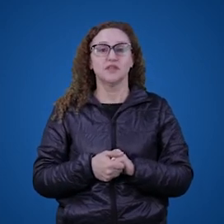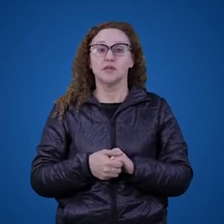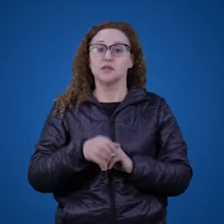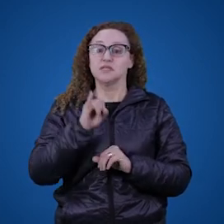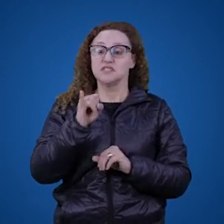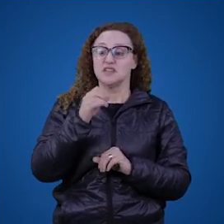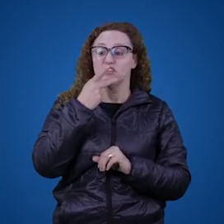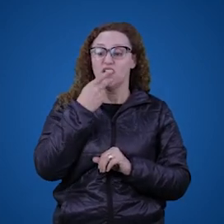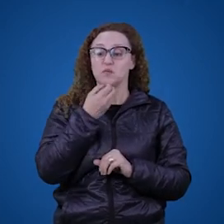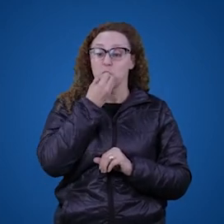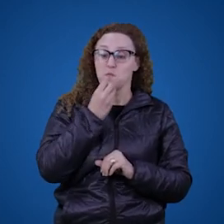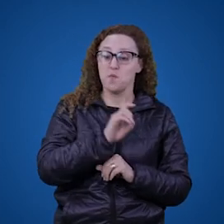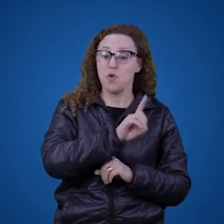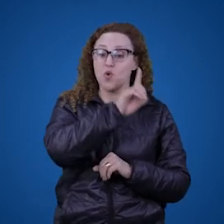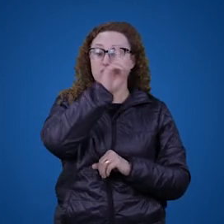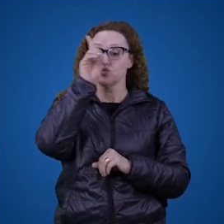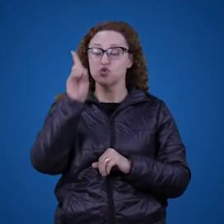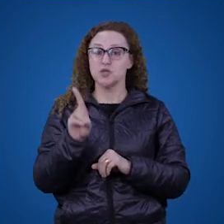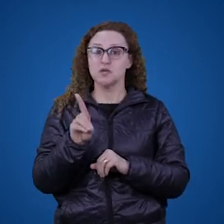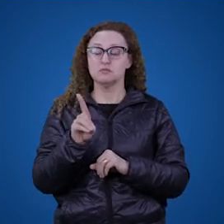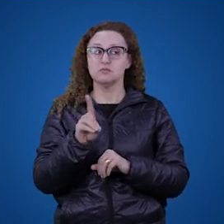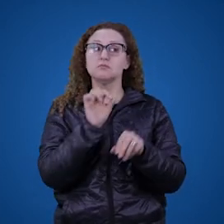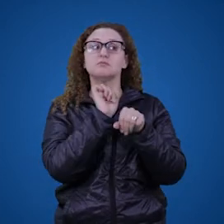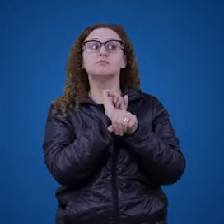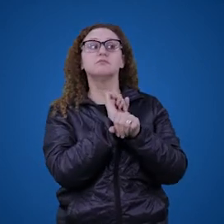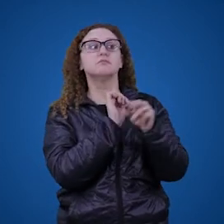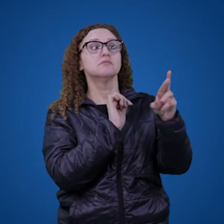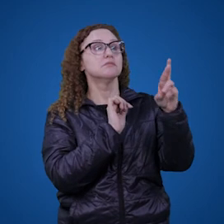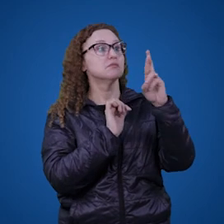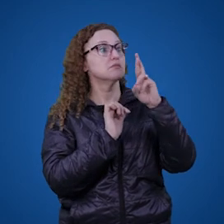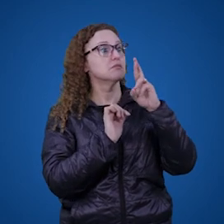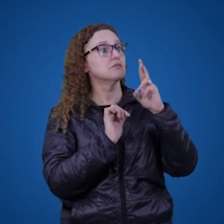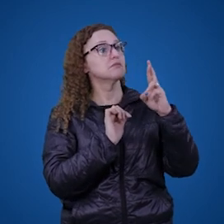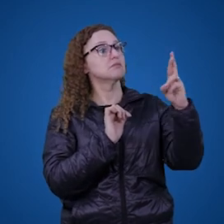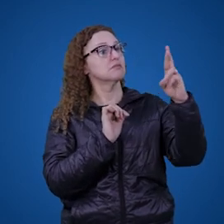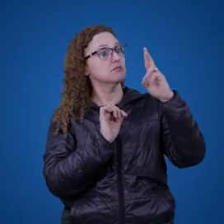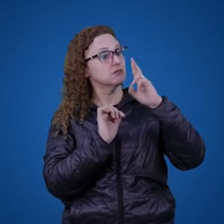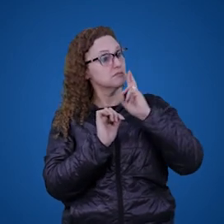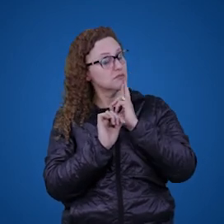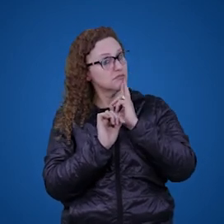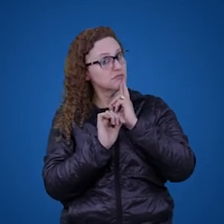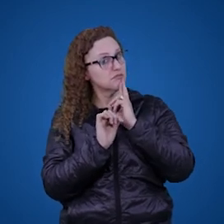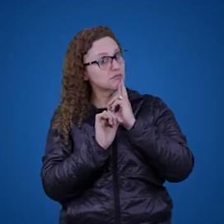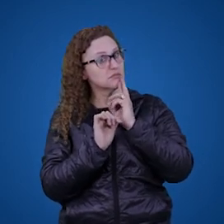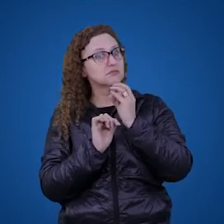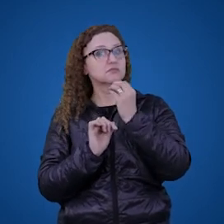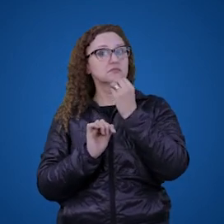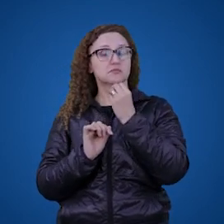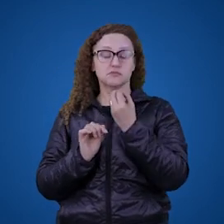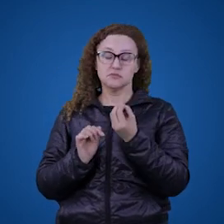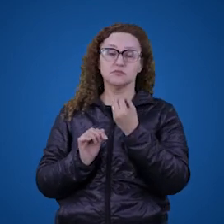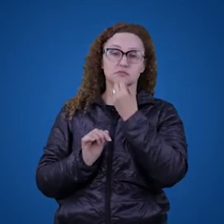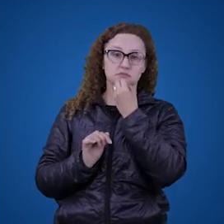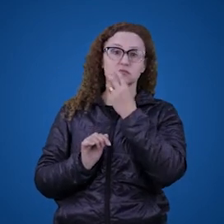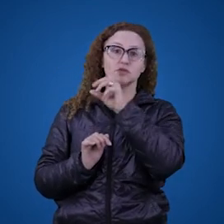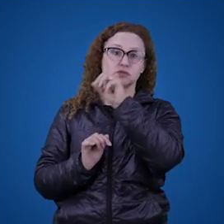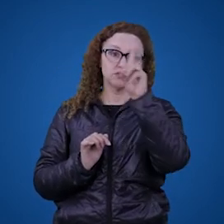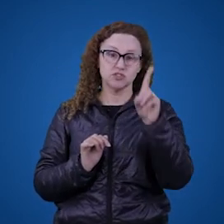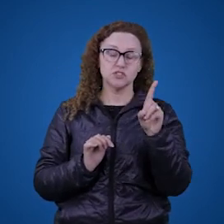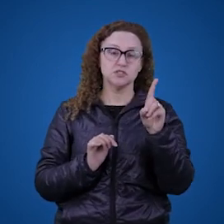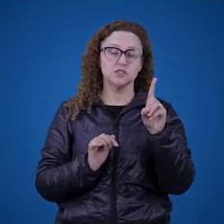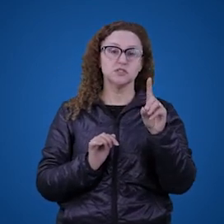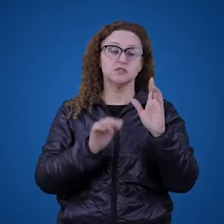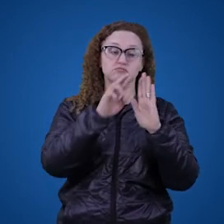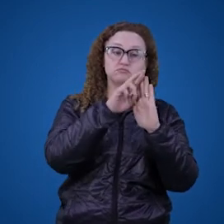Quando a gente fala bom dia em uma manhã, a gente está usando apropriadamente a expressão movendo nossas peças